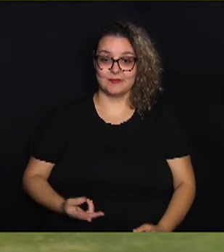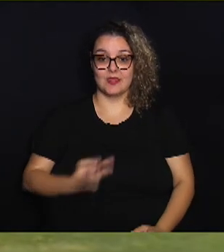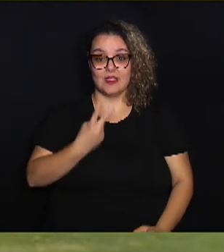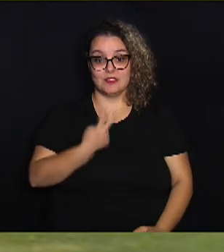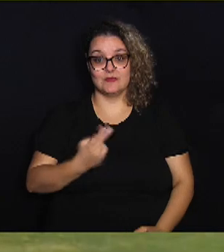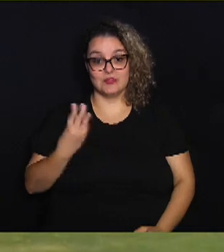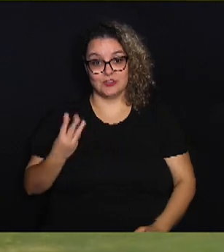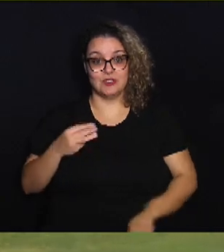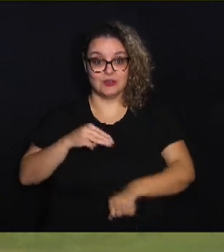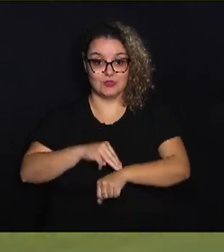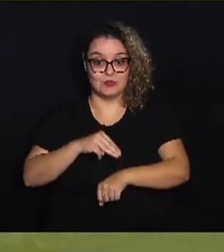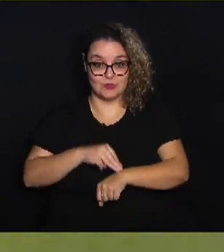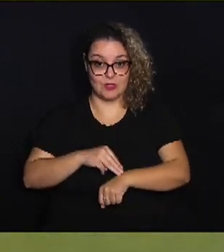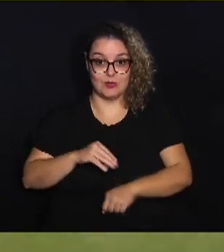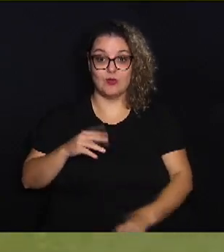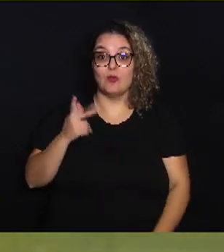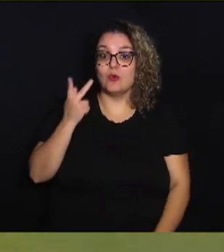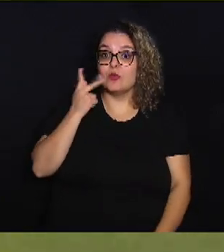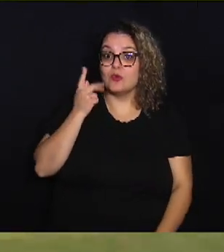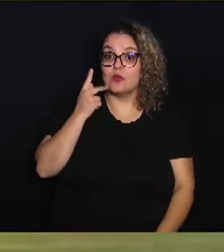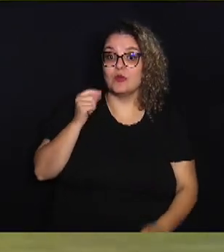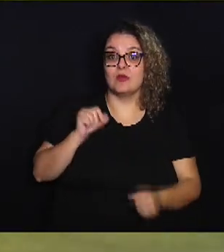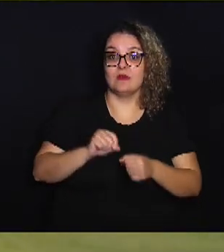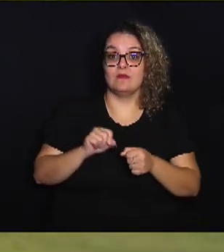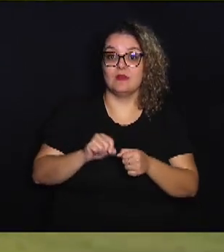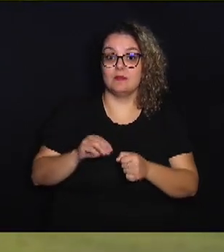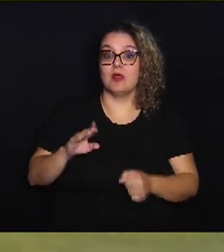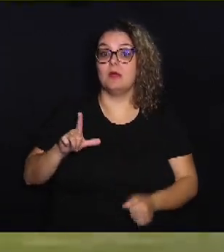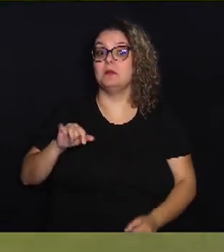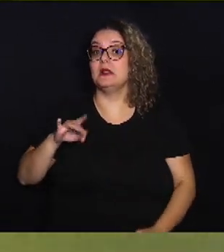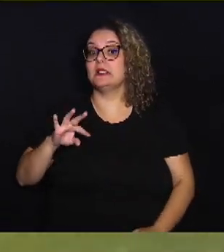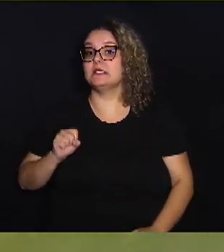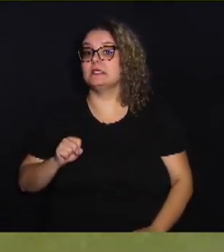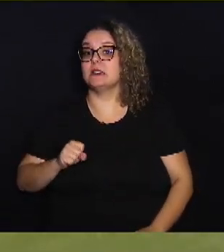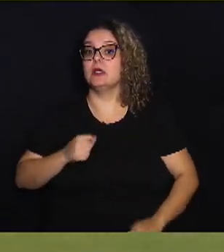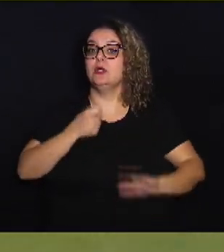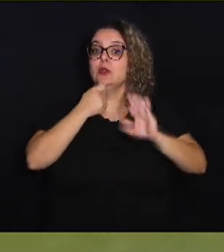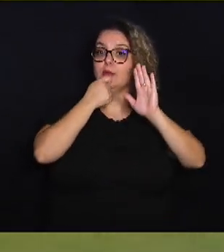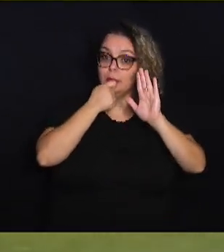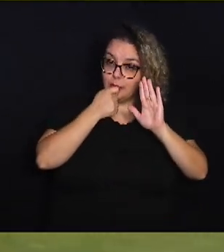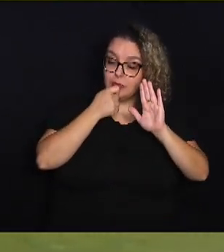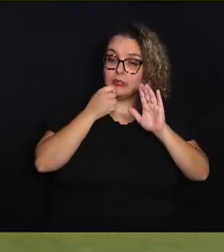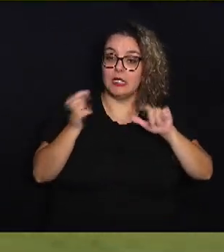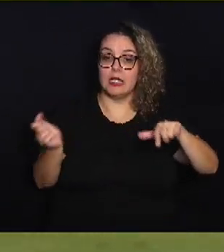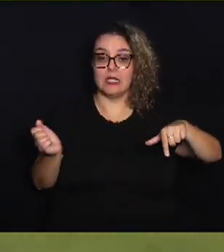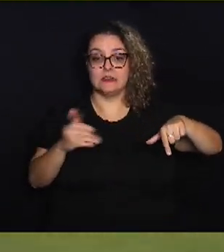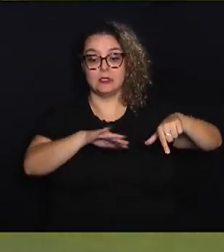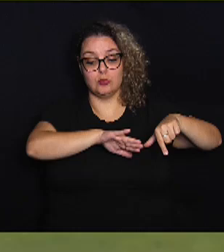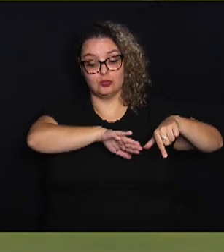minutos, o Ceará fez uma blitz. Cobrou falta, a zaga da ponte afastou parcialmente,